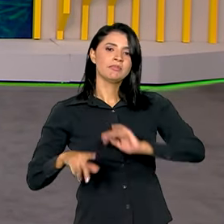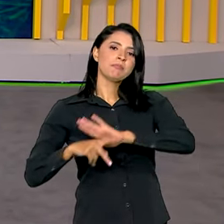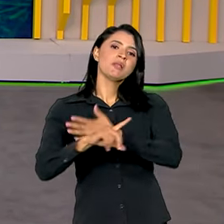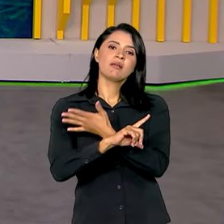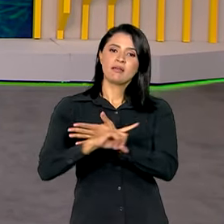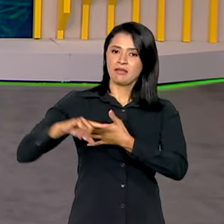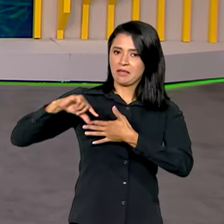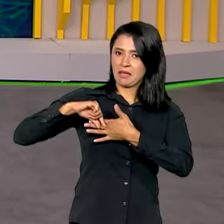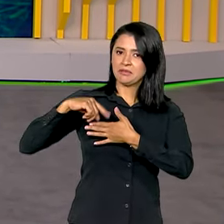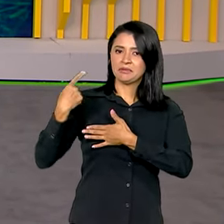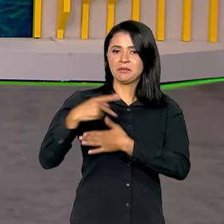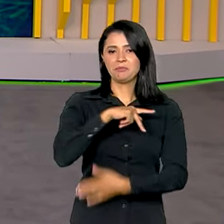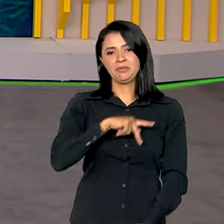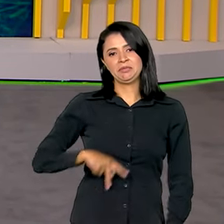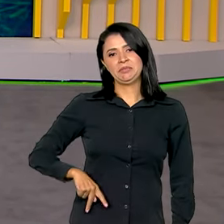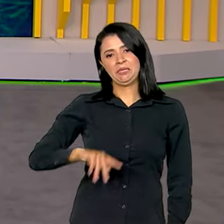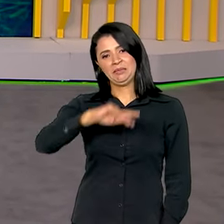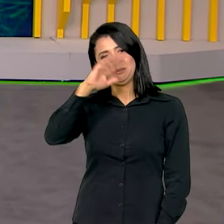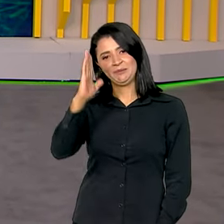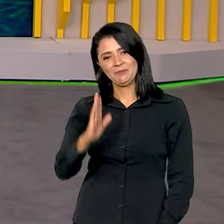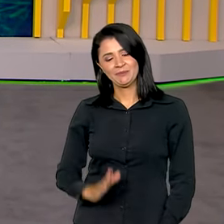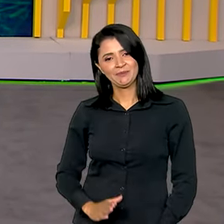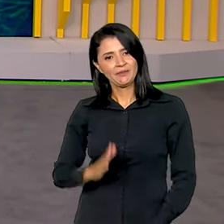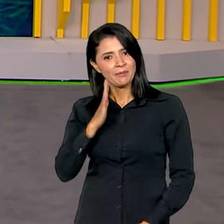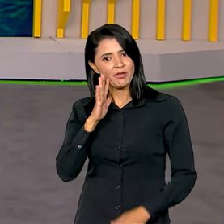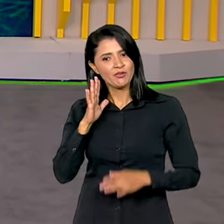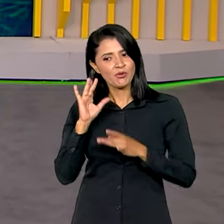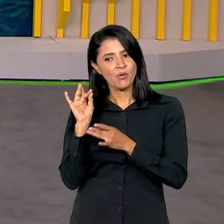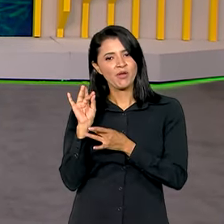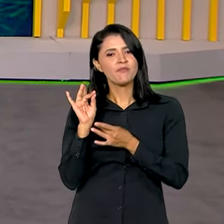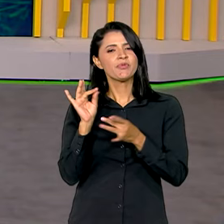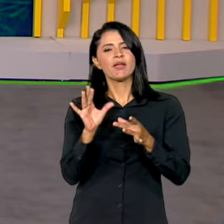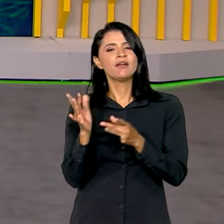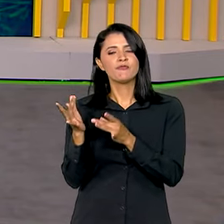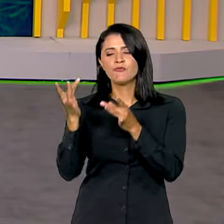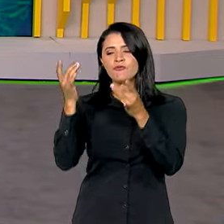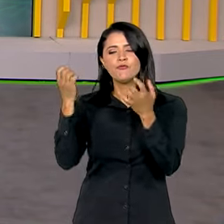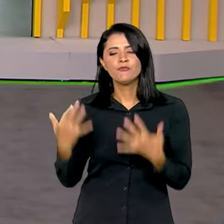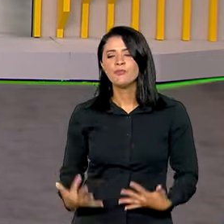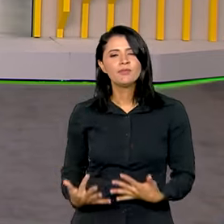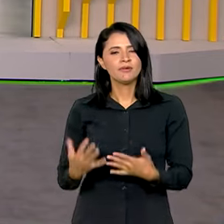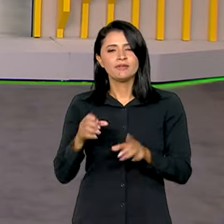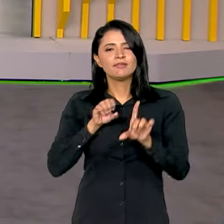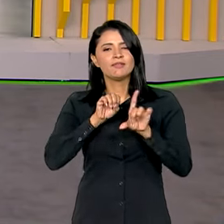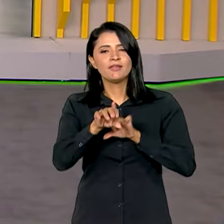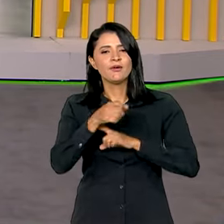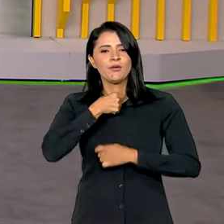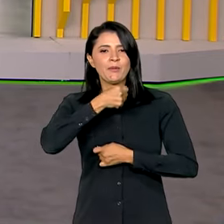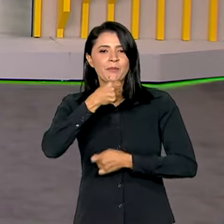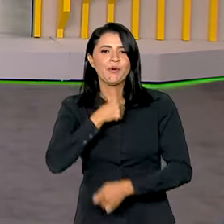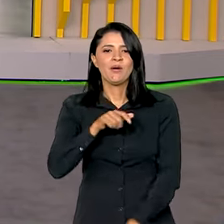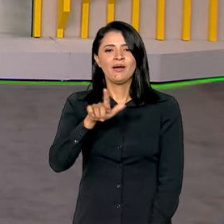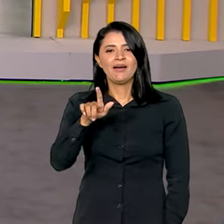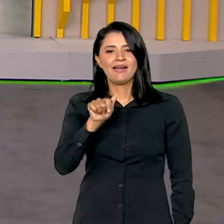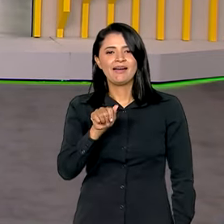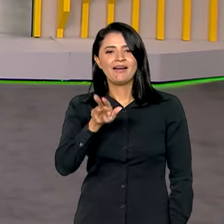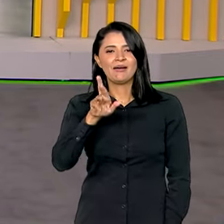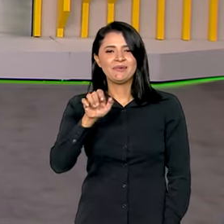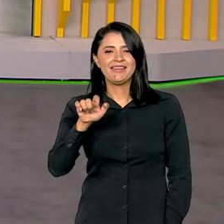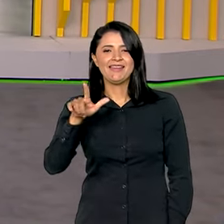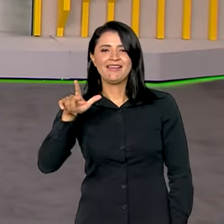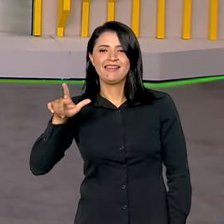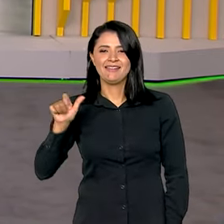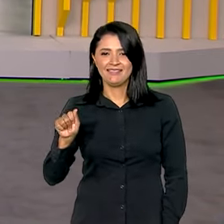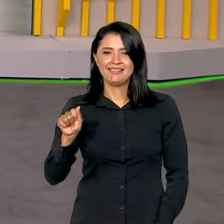Casa Civil da Presidência da República. E quem traz mais informações para a gente ao vivo é a repórter Gabriela Noronha, que fala